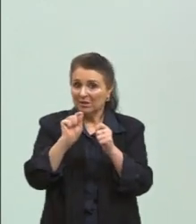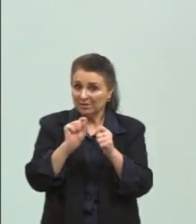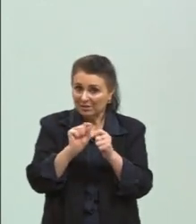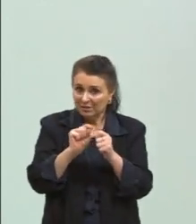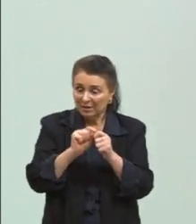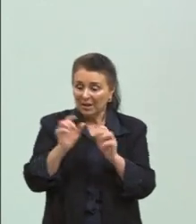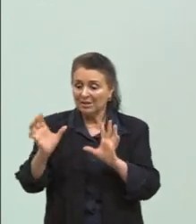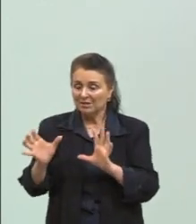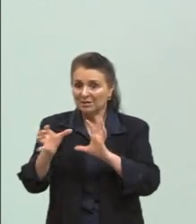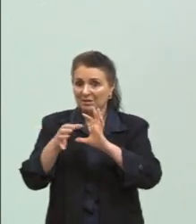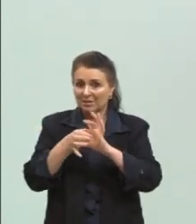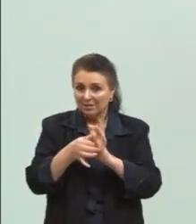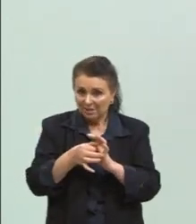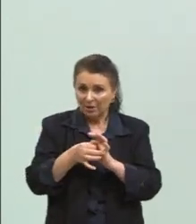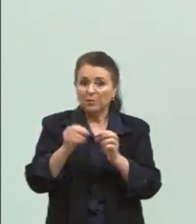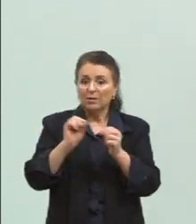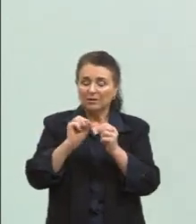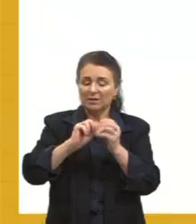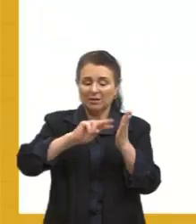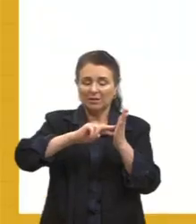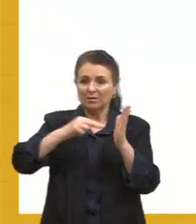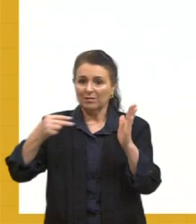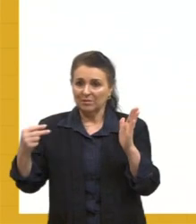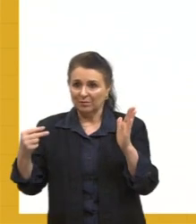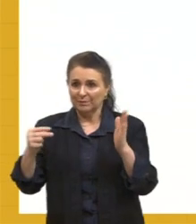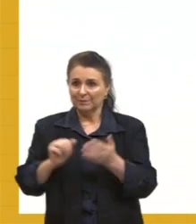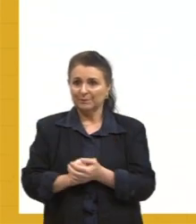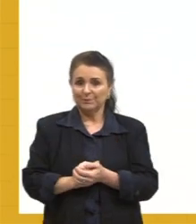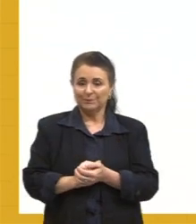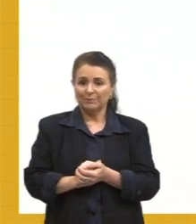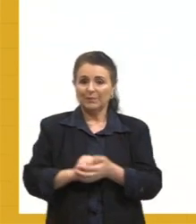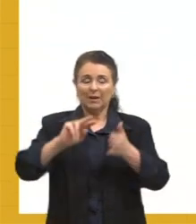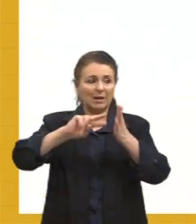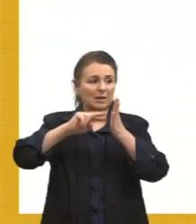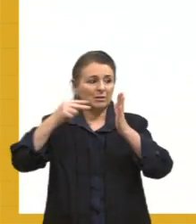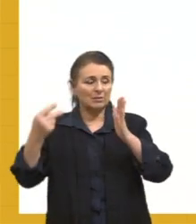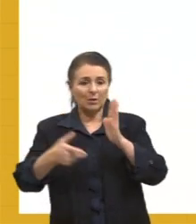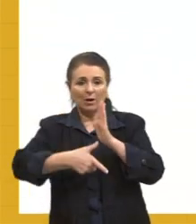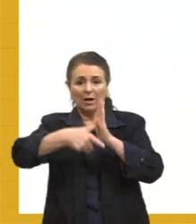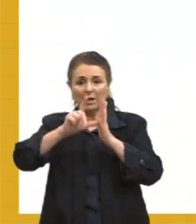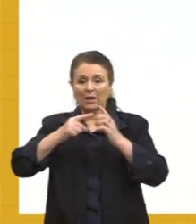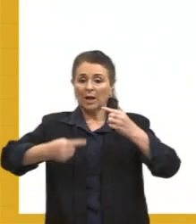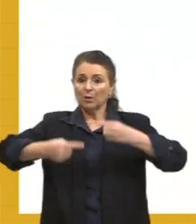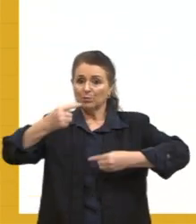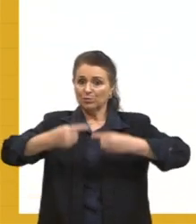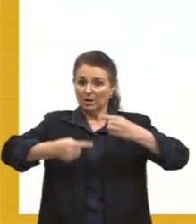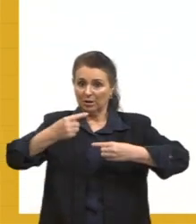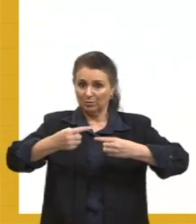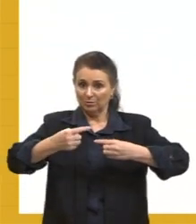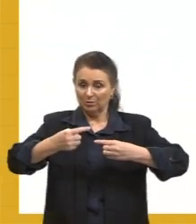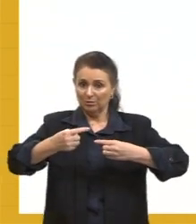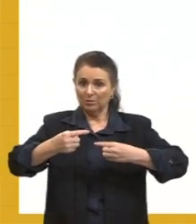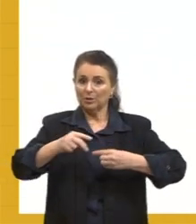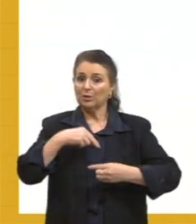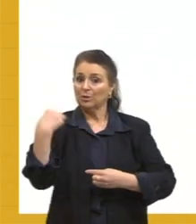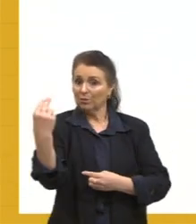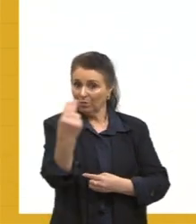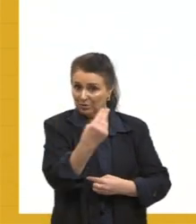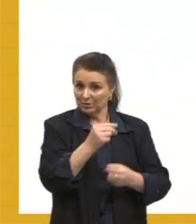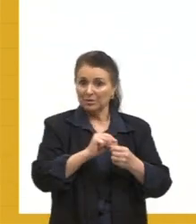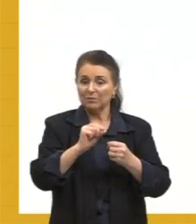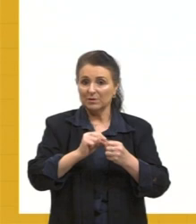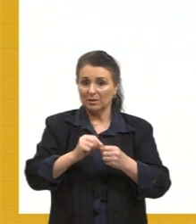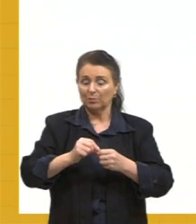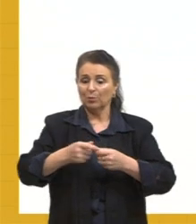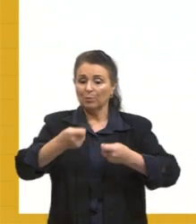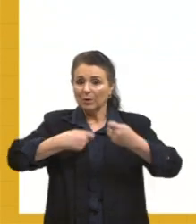link e poder fazer a sua tradução. A tradução, antes de tudo, um diálogo, que é o que a gente está fazendo aqui entre as línguas. Uma